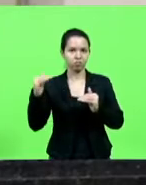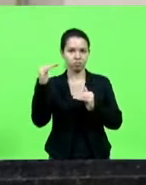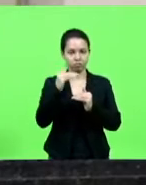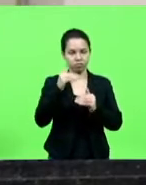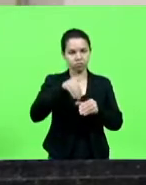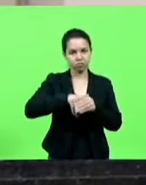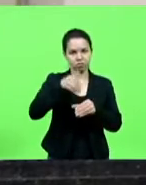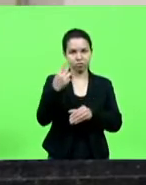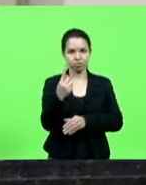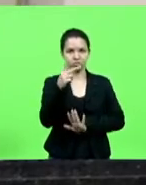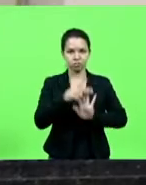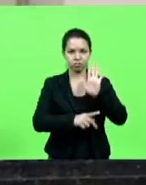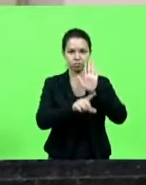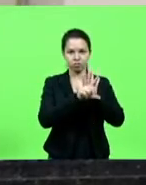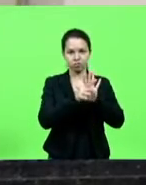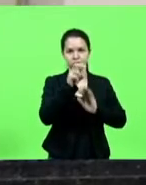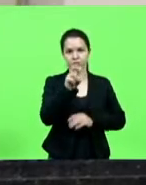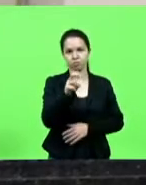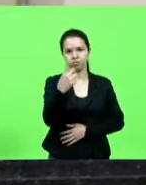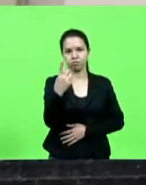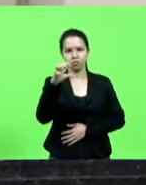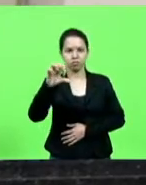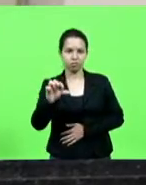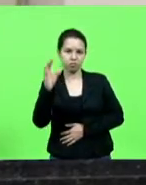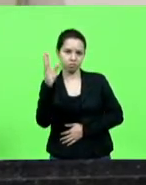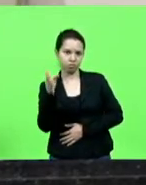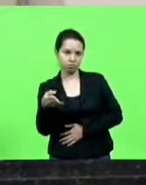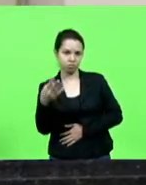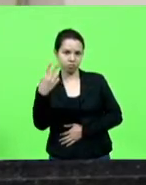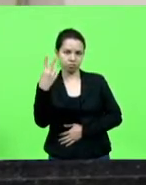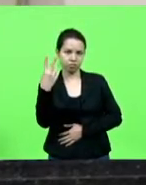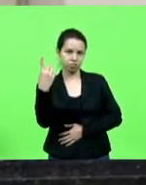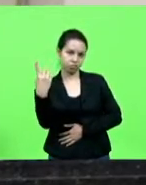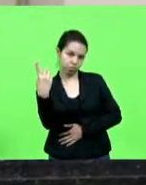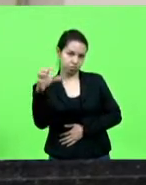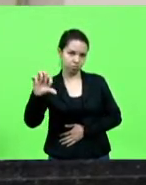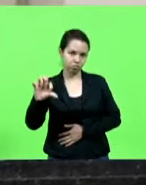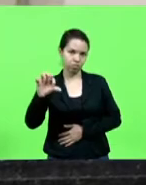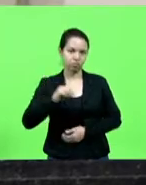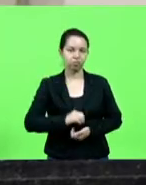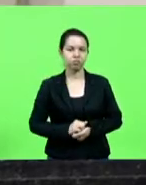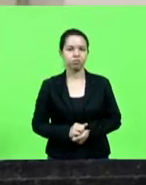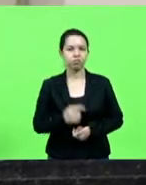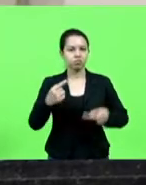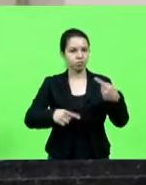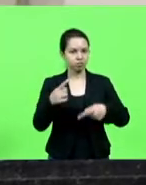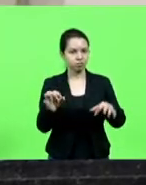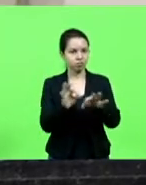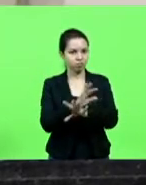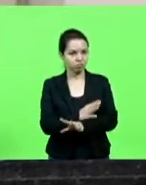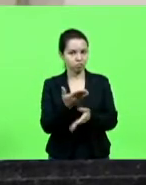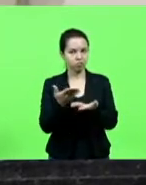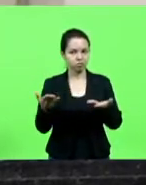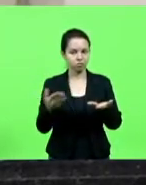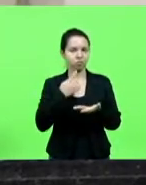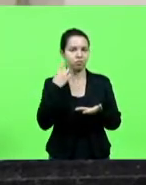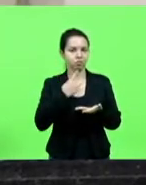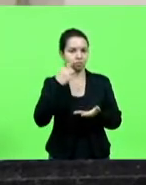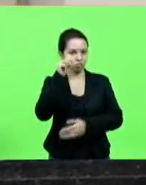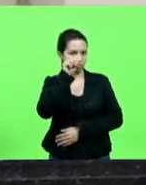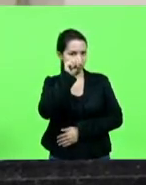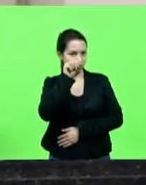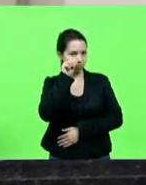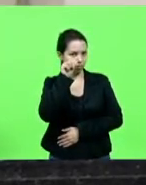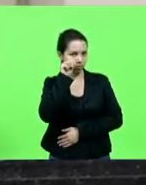turno único o projeto de lei número 519, barra 2019. Após ser discutido pelas senhoras deputadas Ana Campagnolo